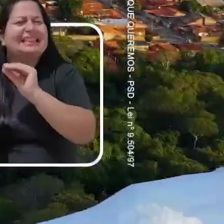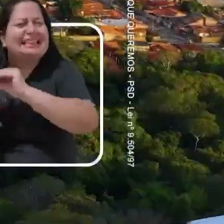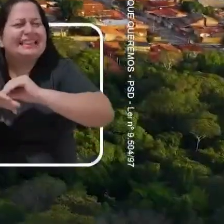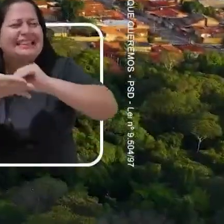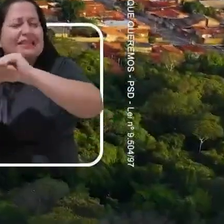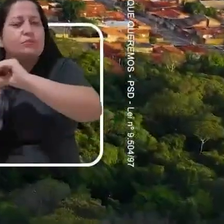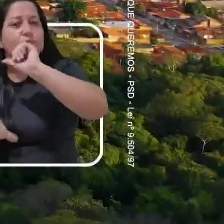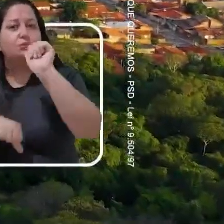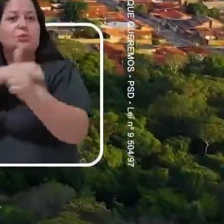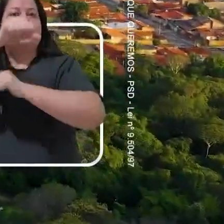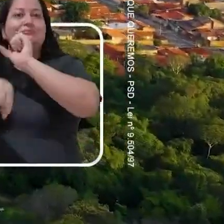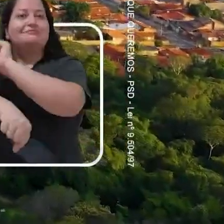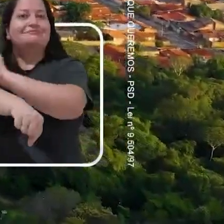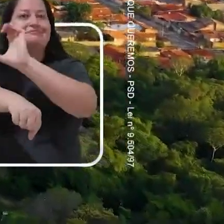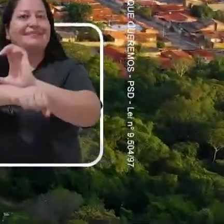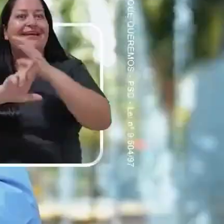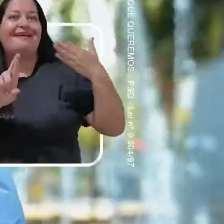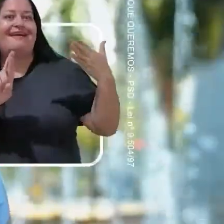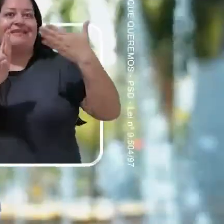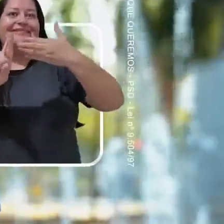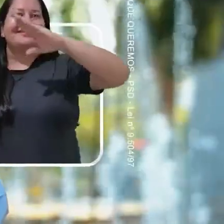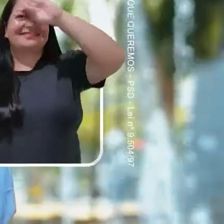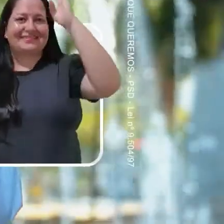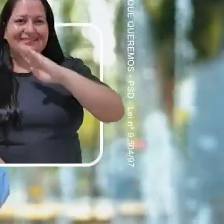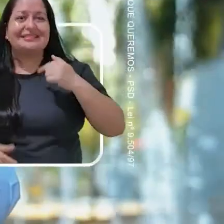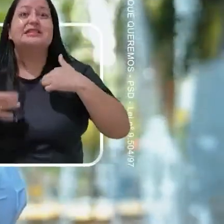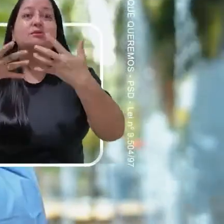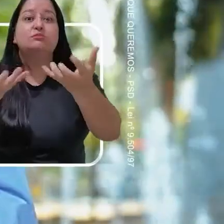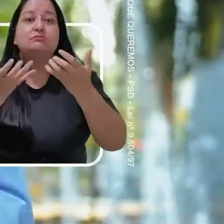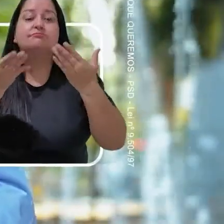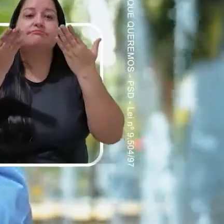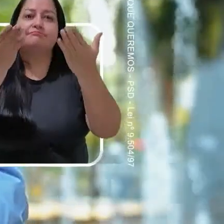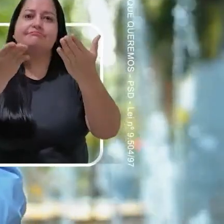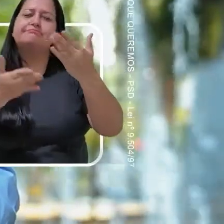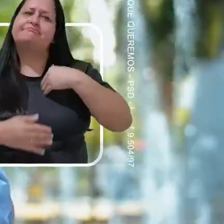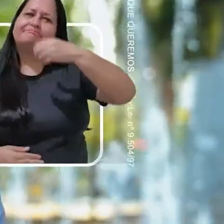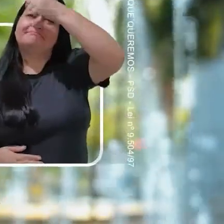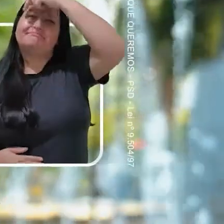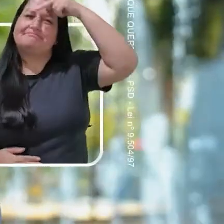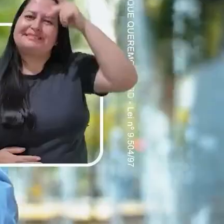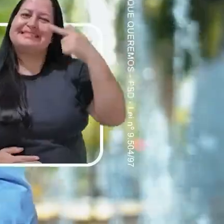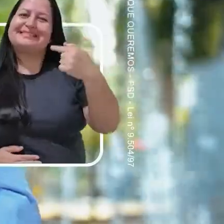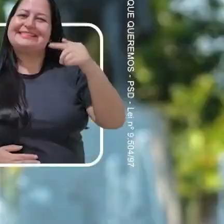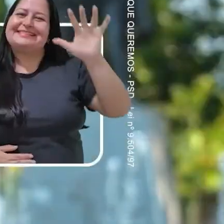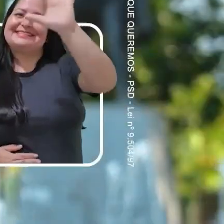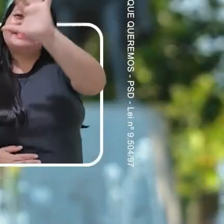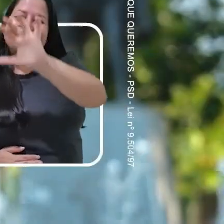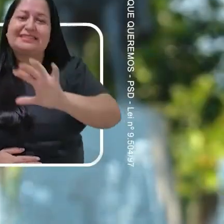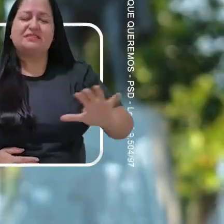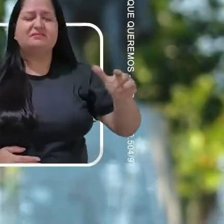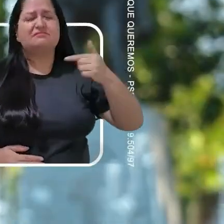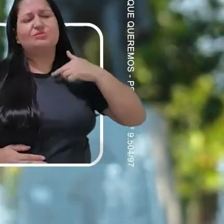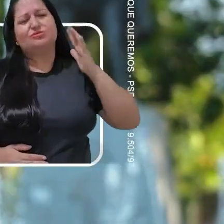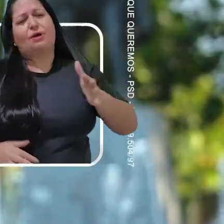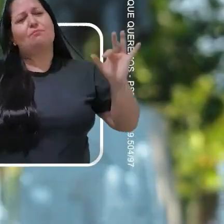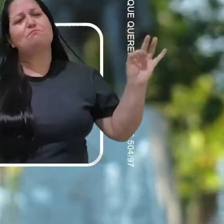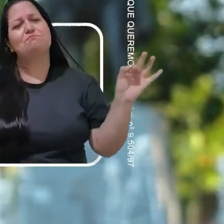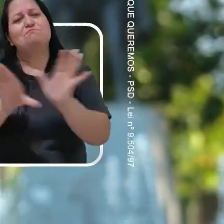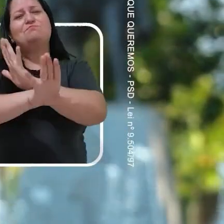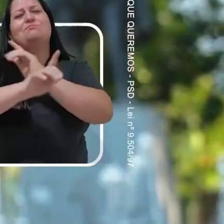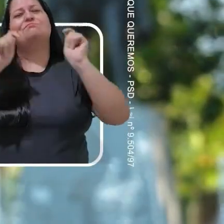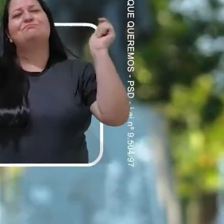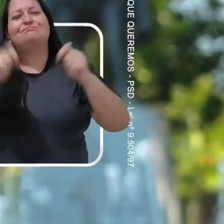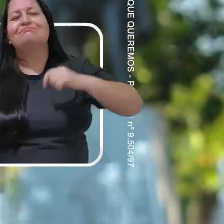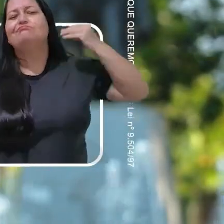cidade referência para o Brasil. Eu quero ser o seu prefeito das sete regiões. Estou preparado e